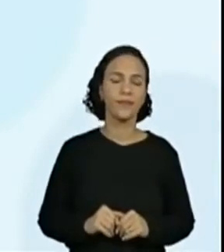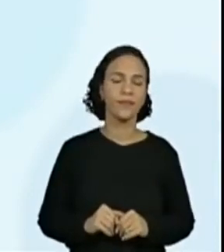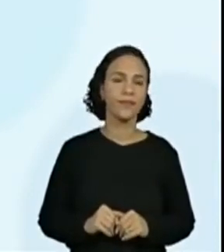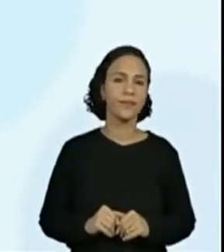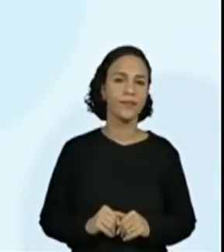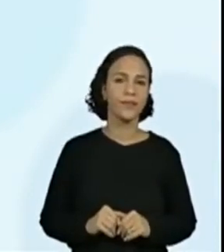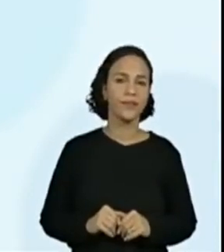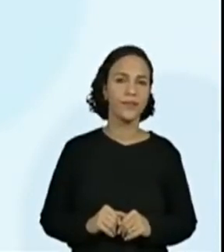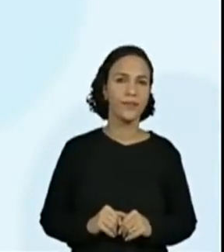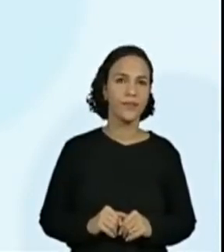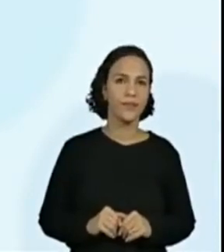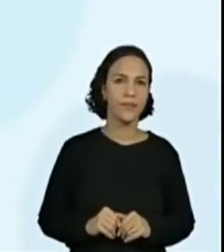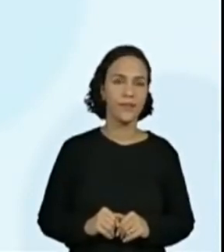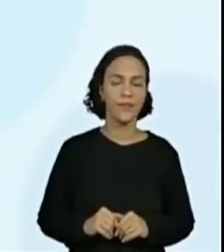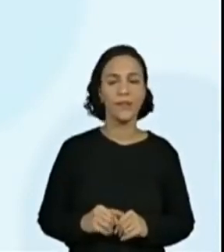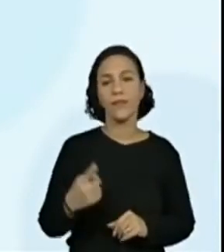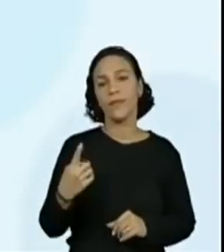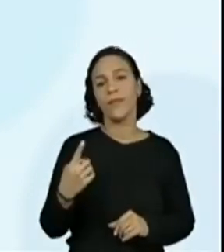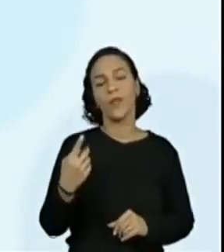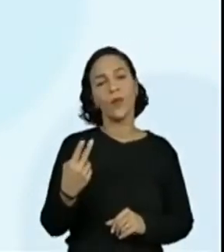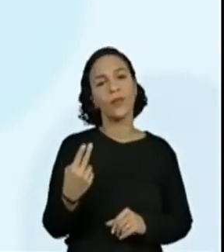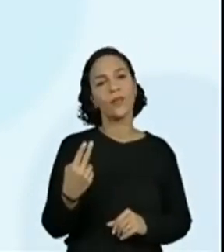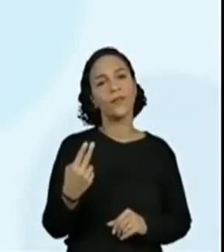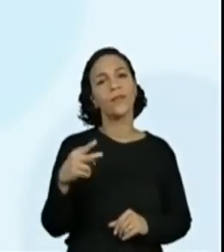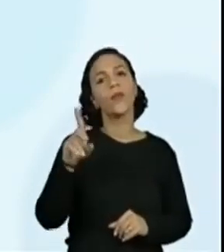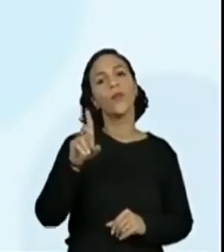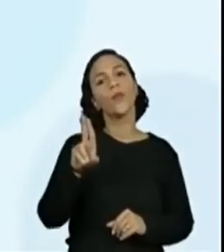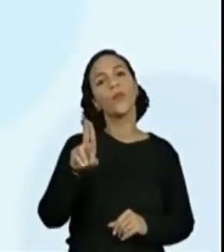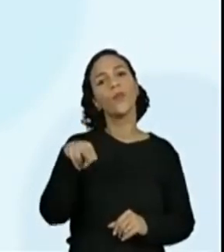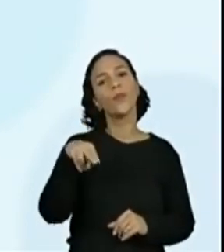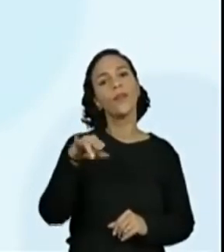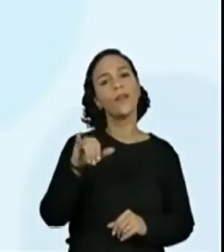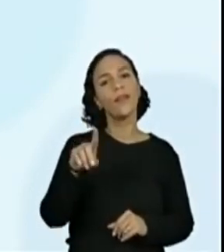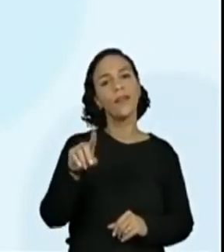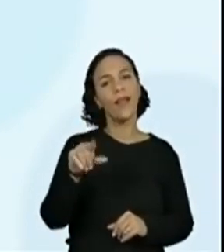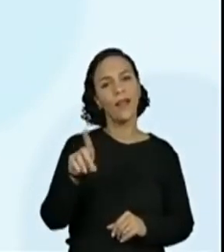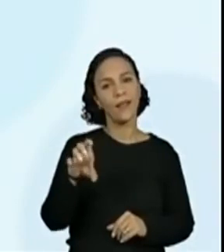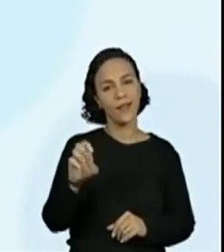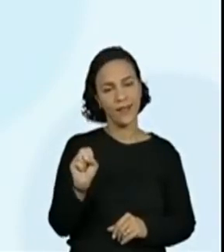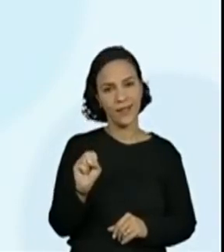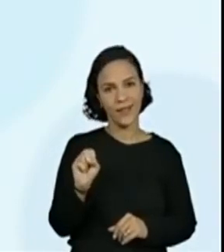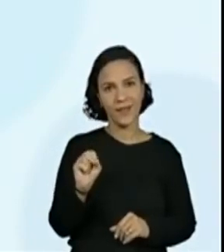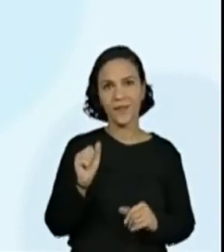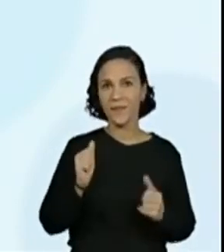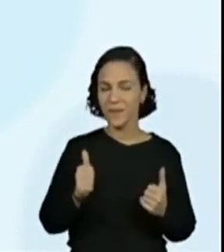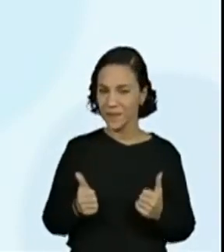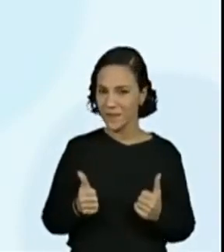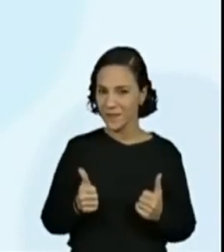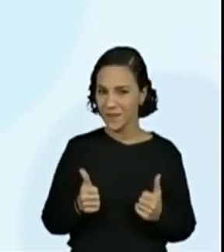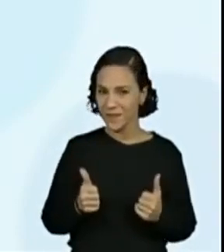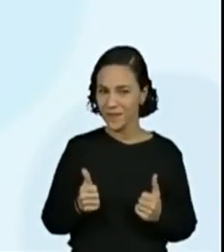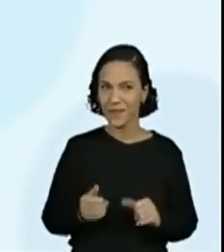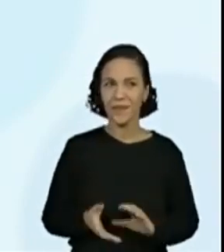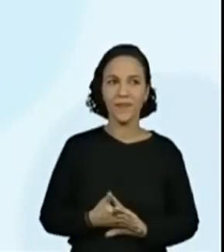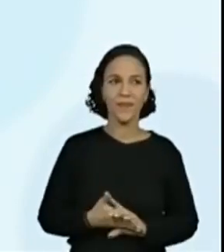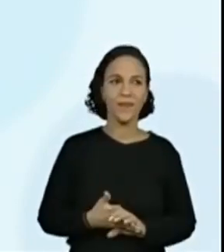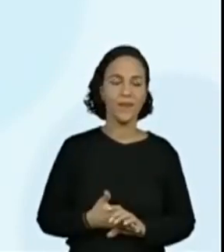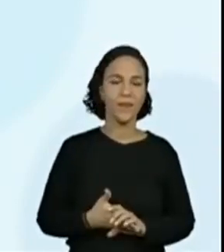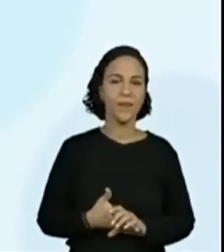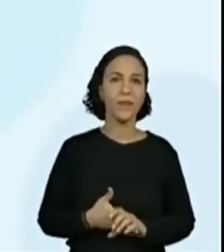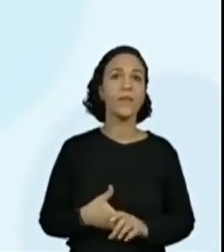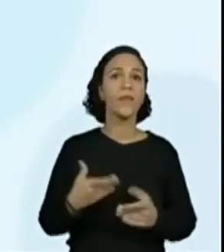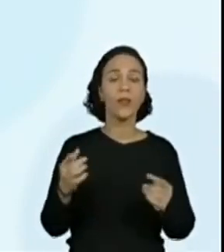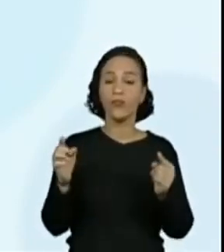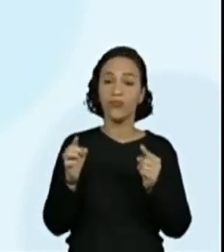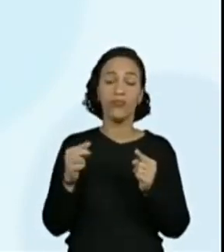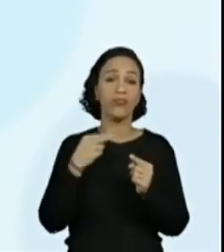dúzia corresponde a doze unidades. Certo? Certíssimo. Ó, não coube aqui na